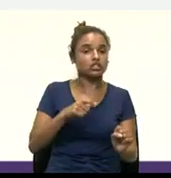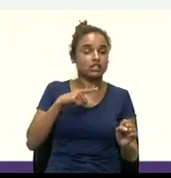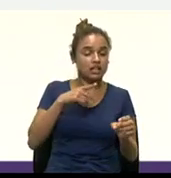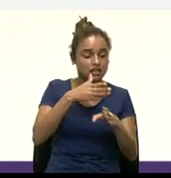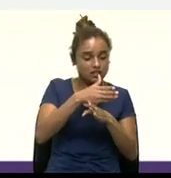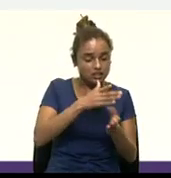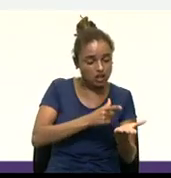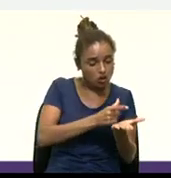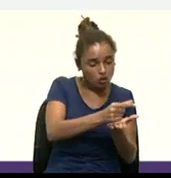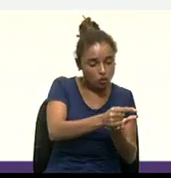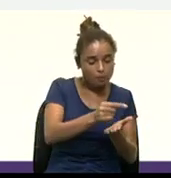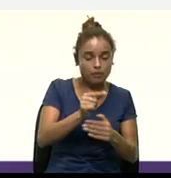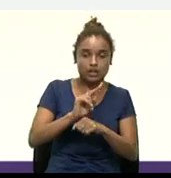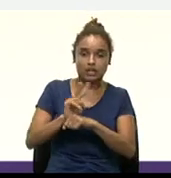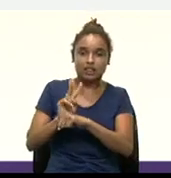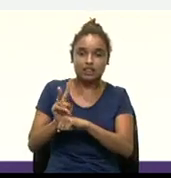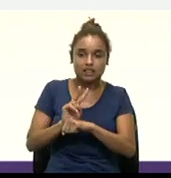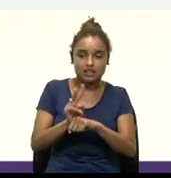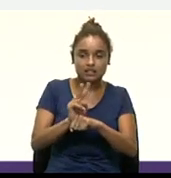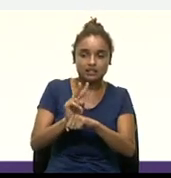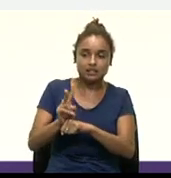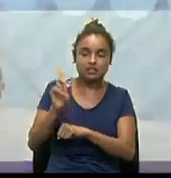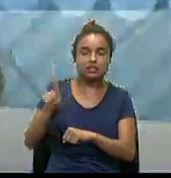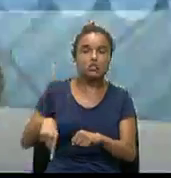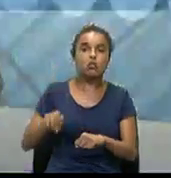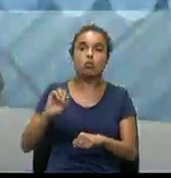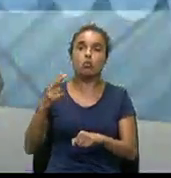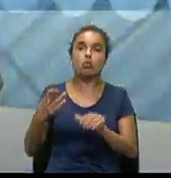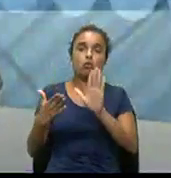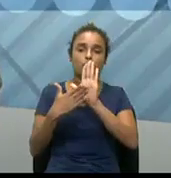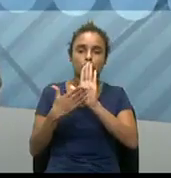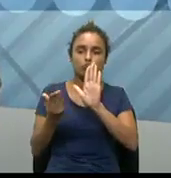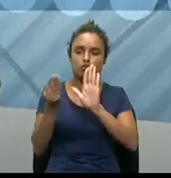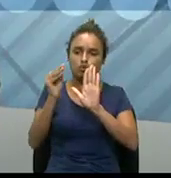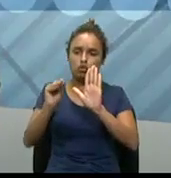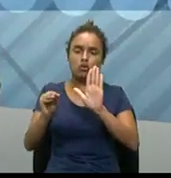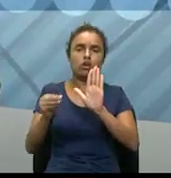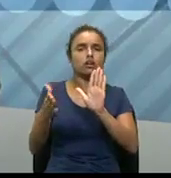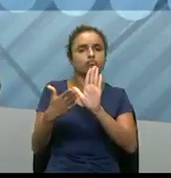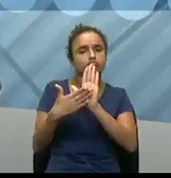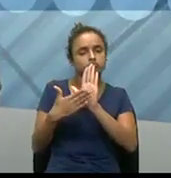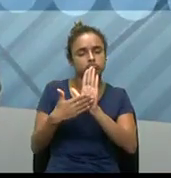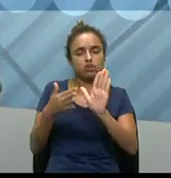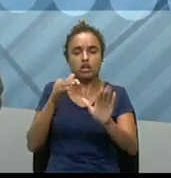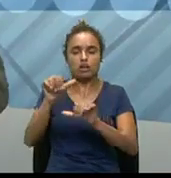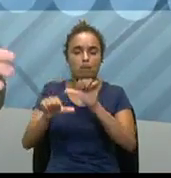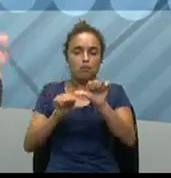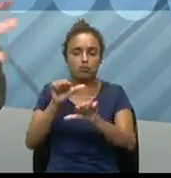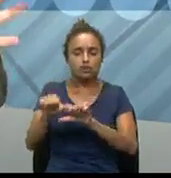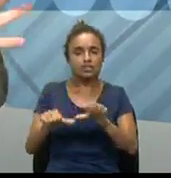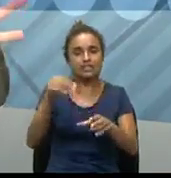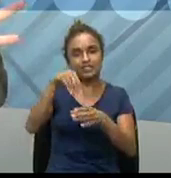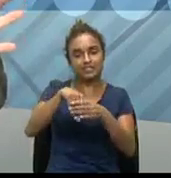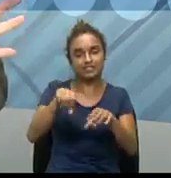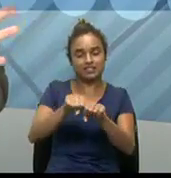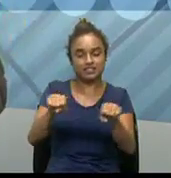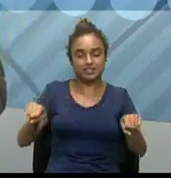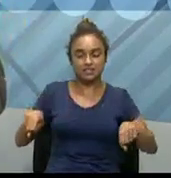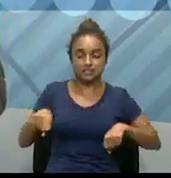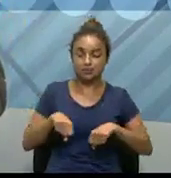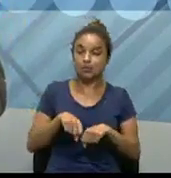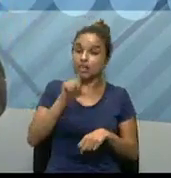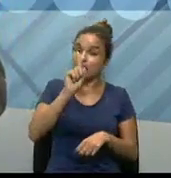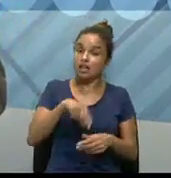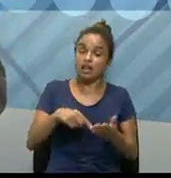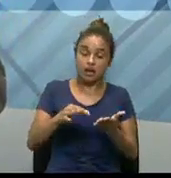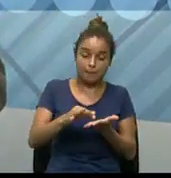sistema, né, então, como eu falei para vocês, é uma moeda que funciona democraticamente, né,